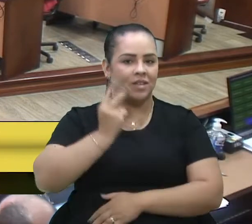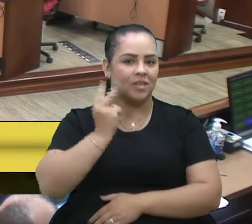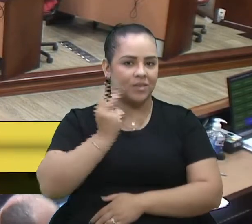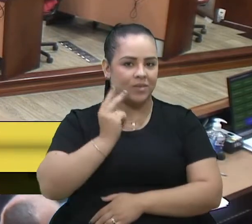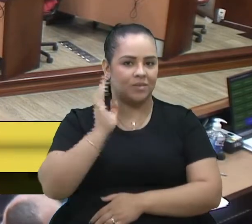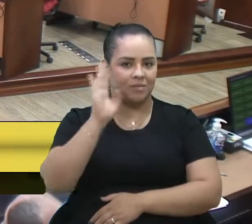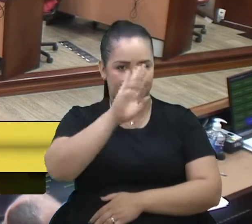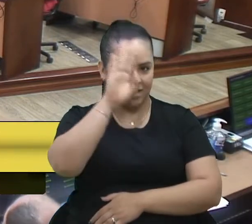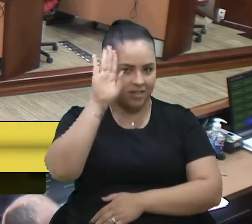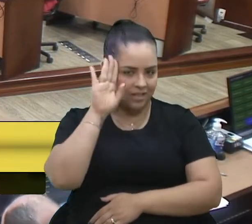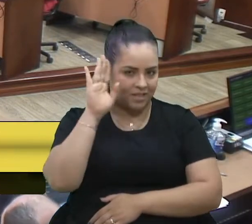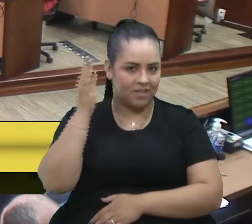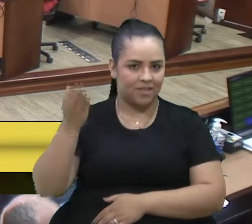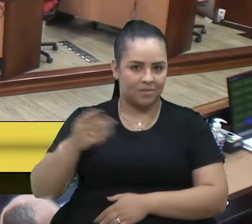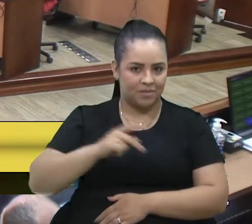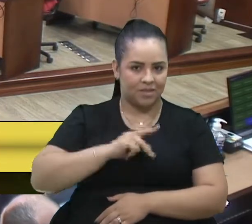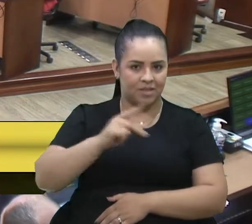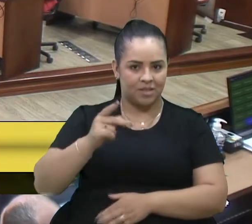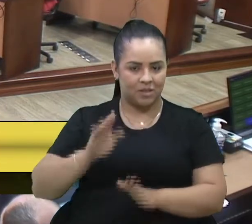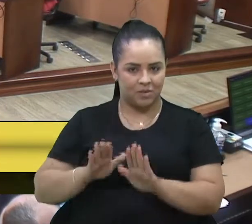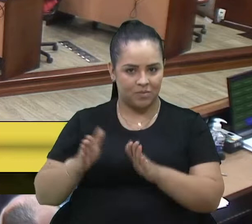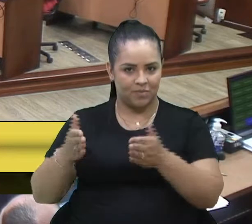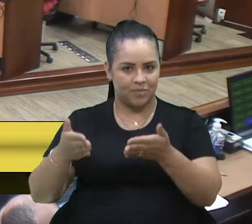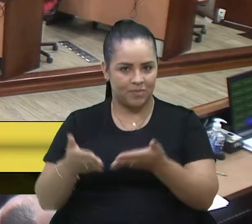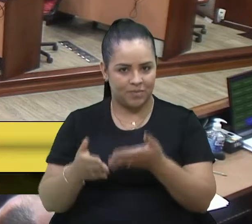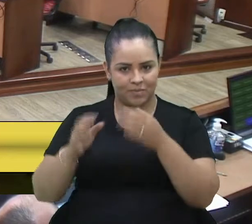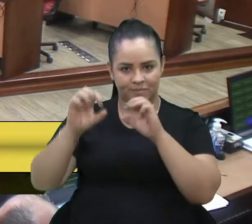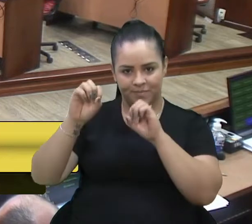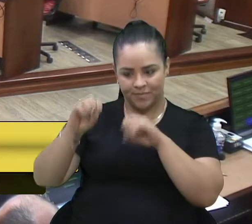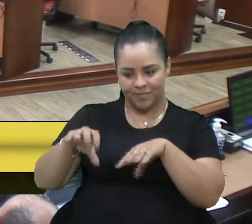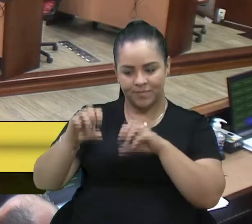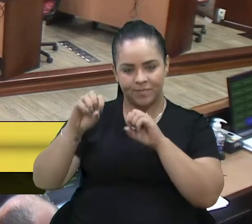presidente da Comissão de Educação,